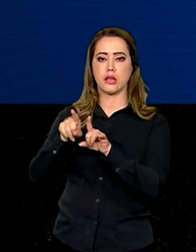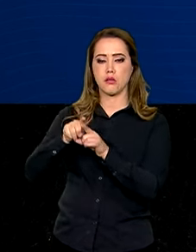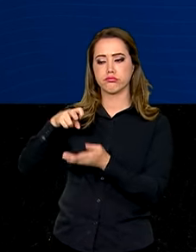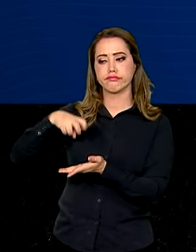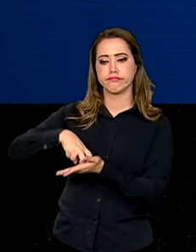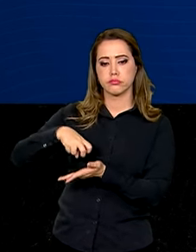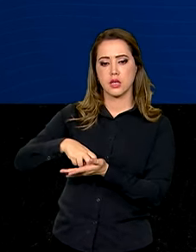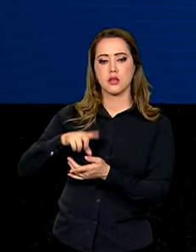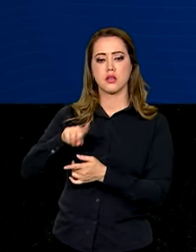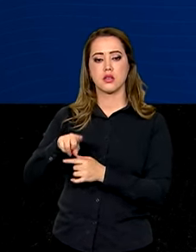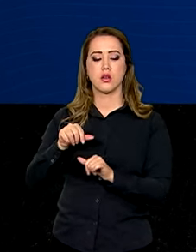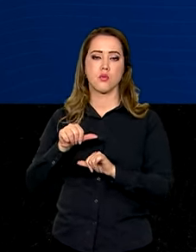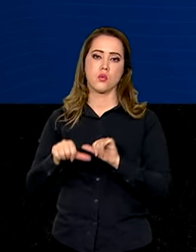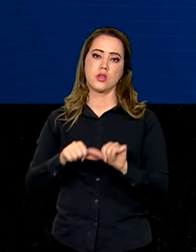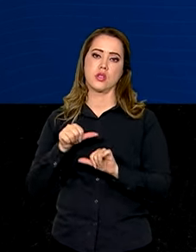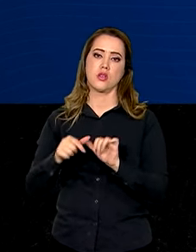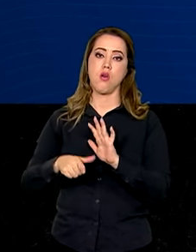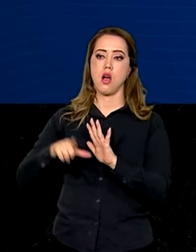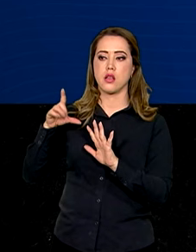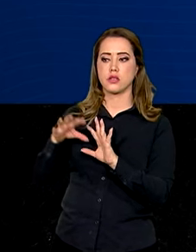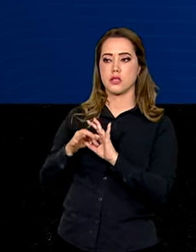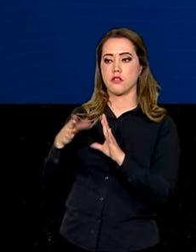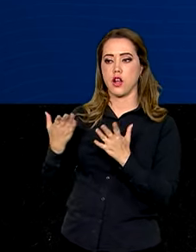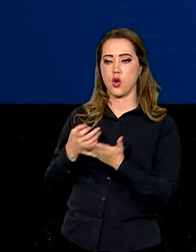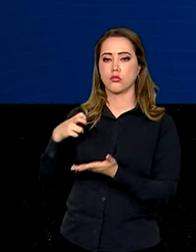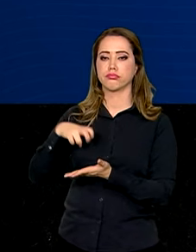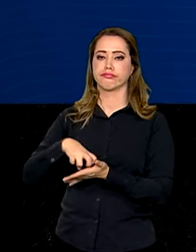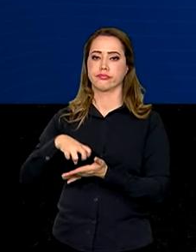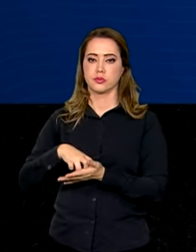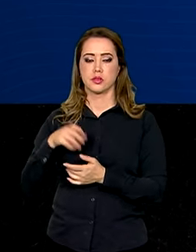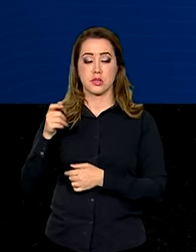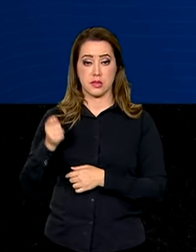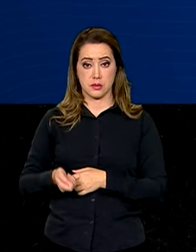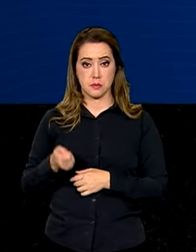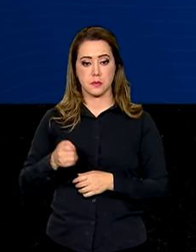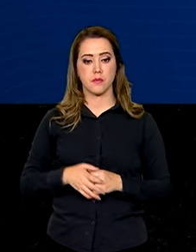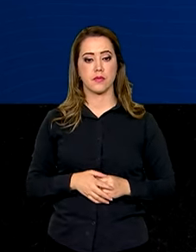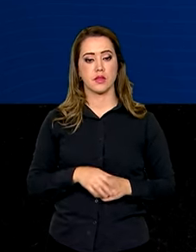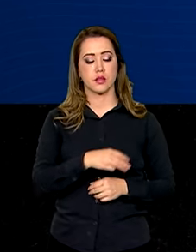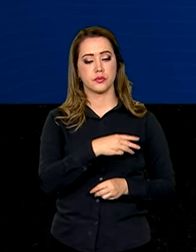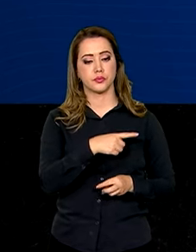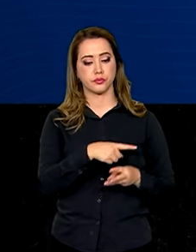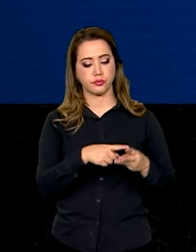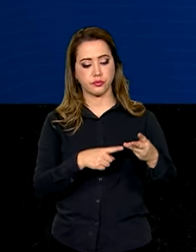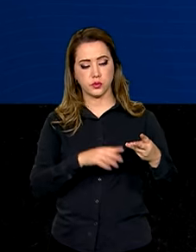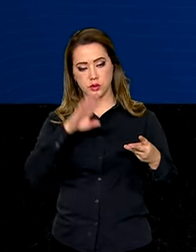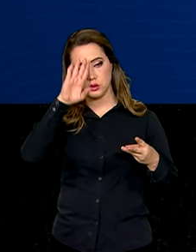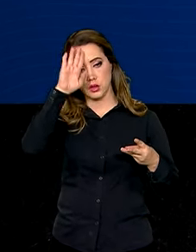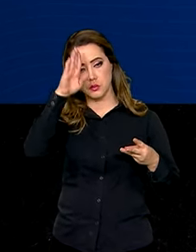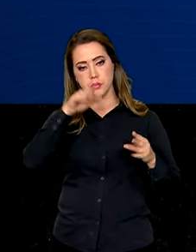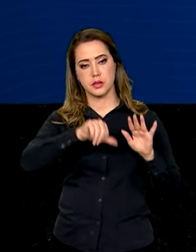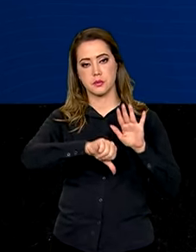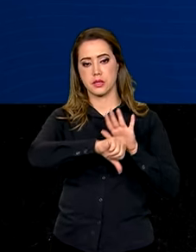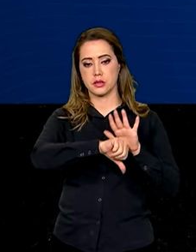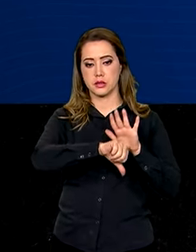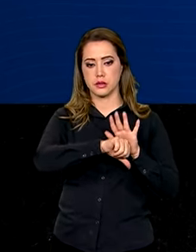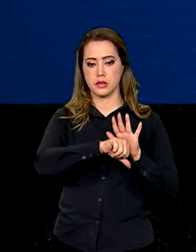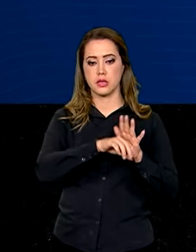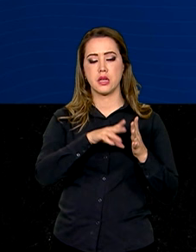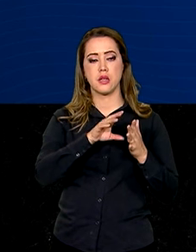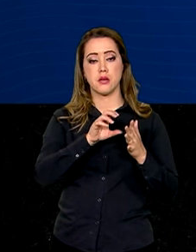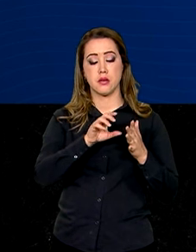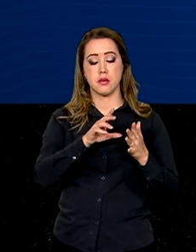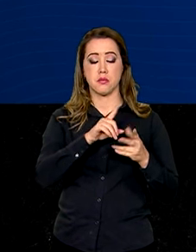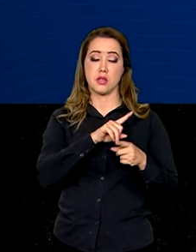revertendo uma decisão que a havia considerado inocente. E são três os principais tipos de prova utilizados